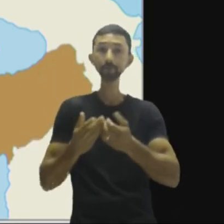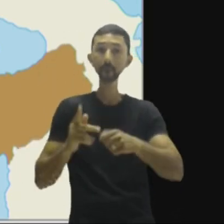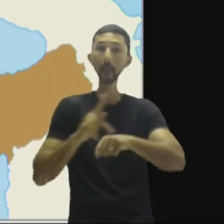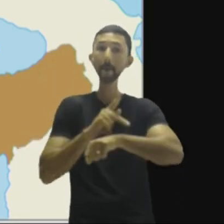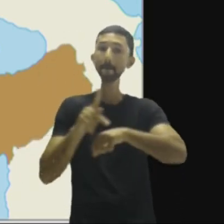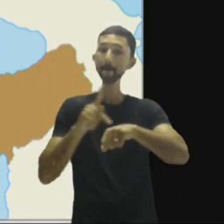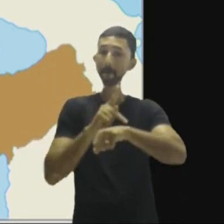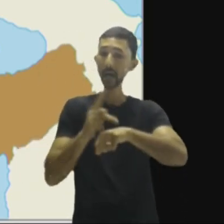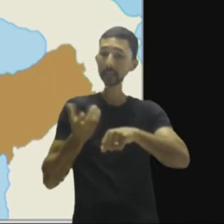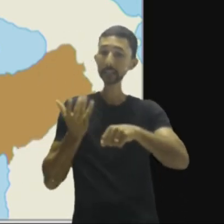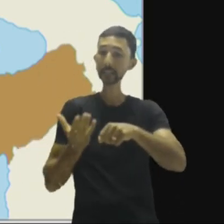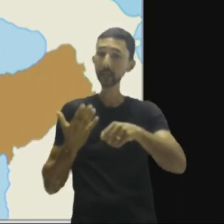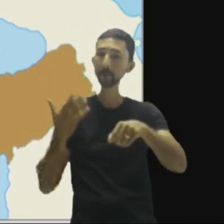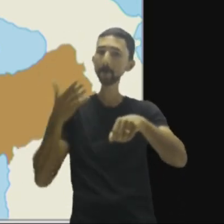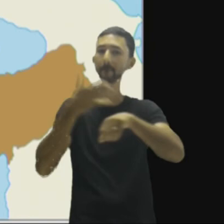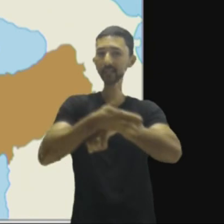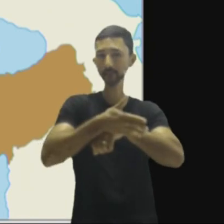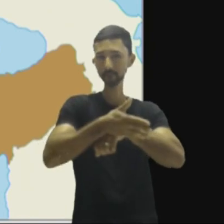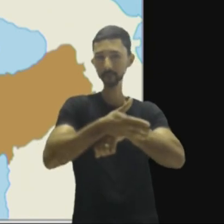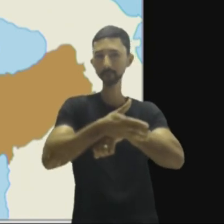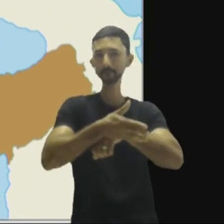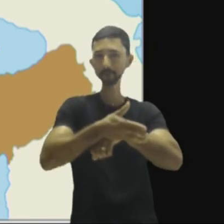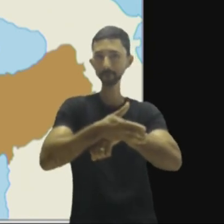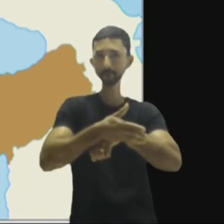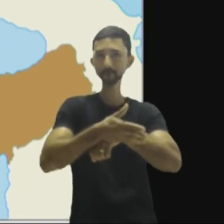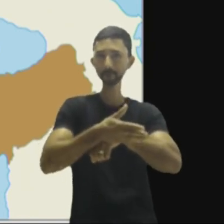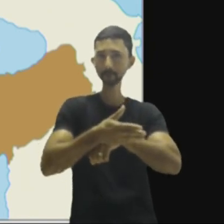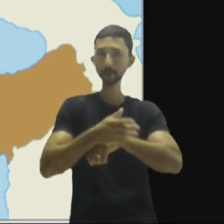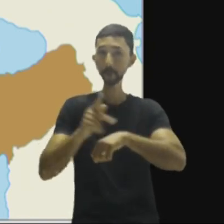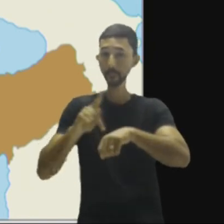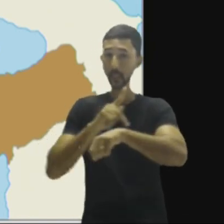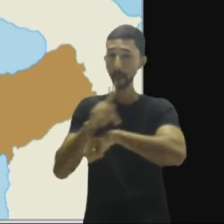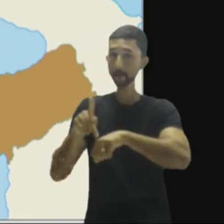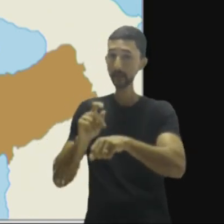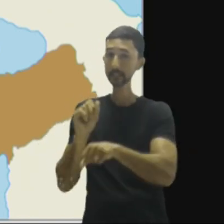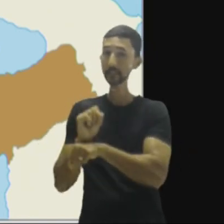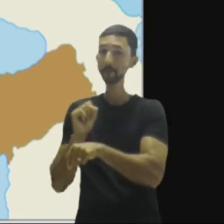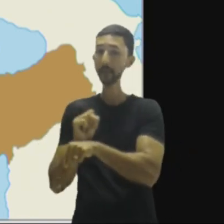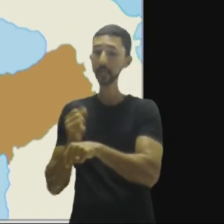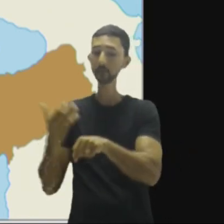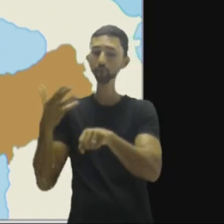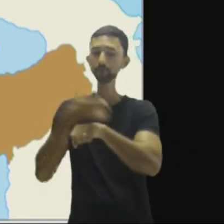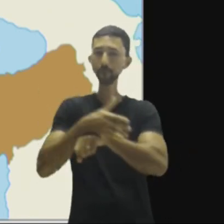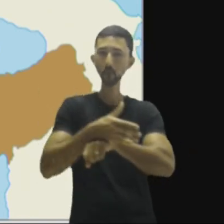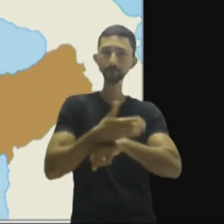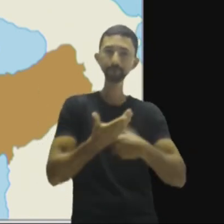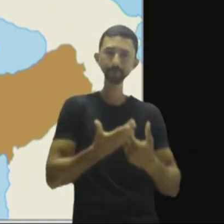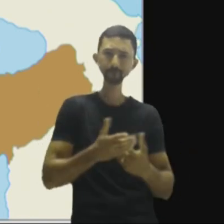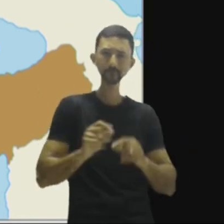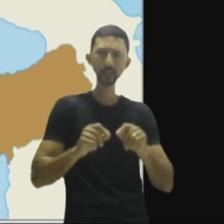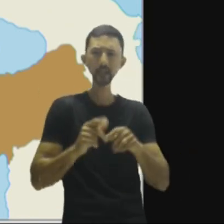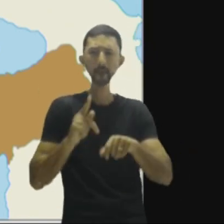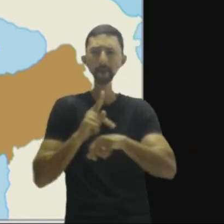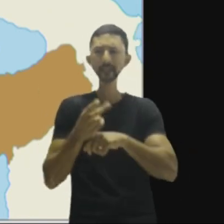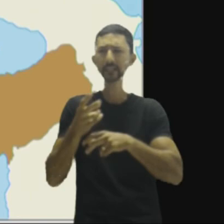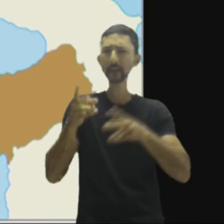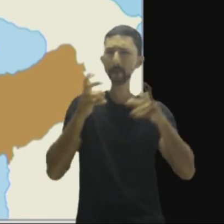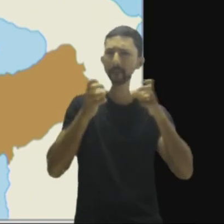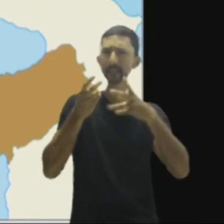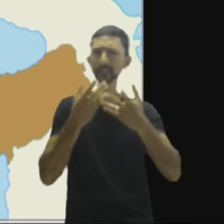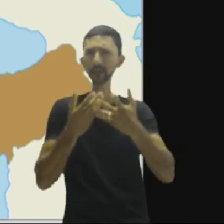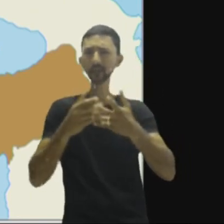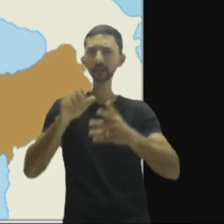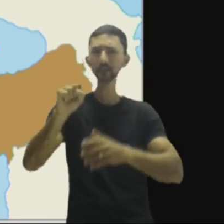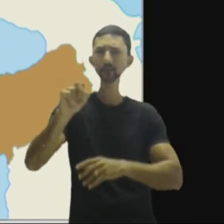candidatos à União Europeia. Candidatos à União Europeia. Professor, eu percebo que a